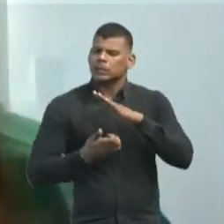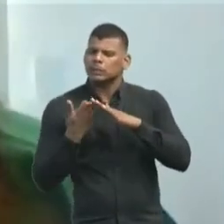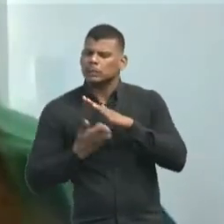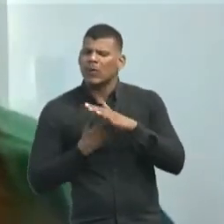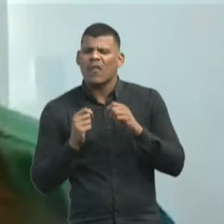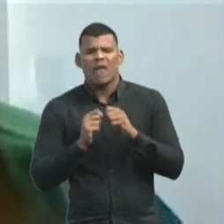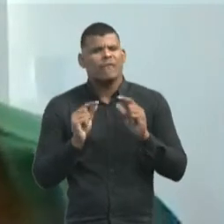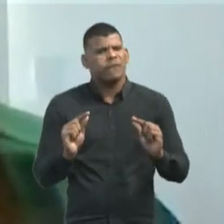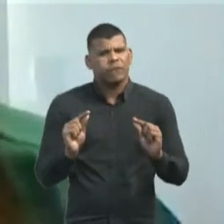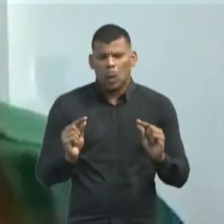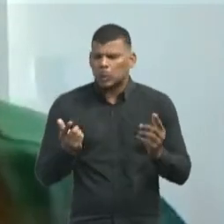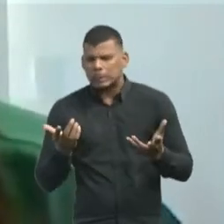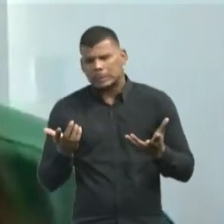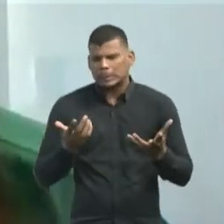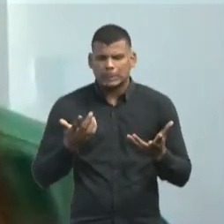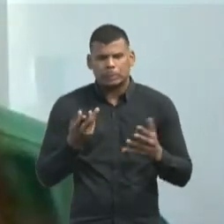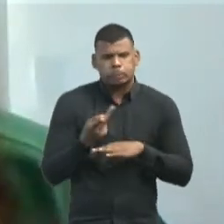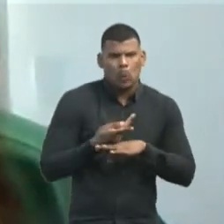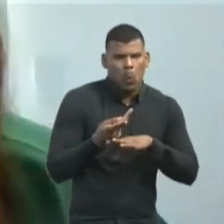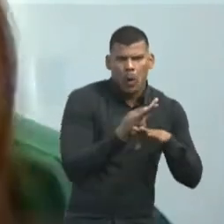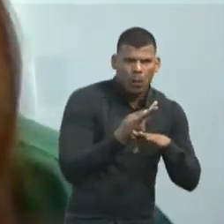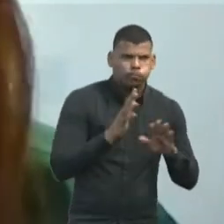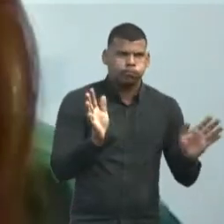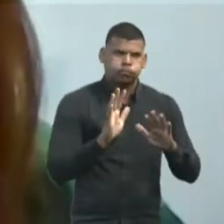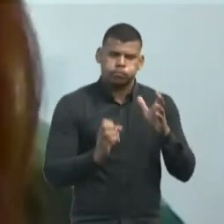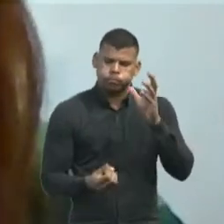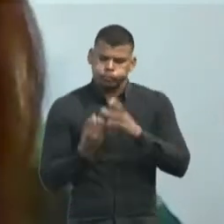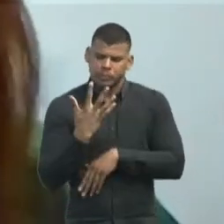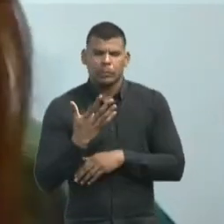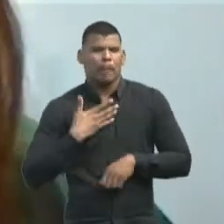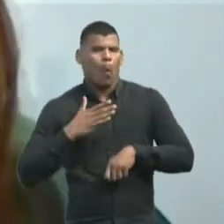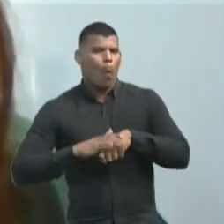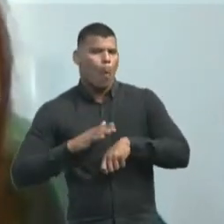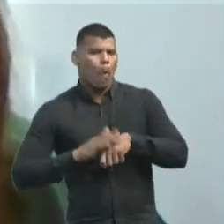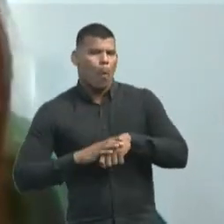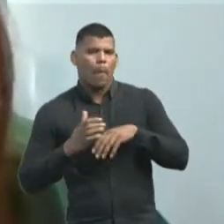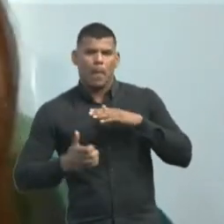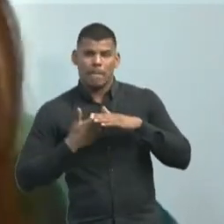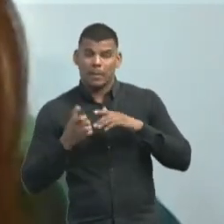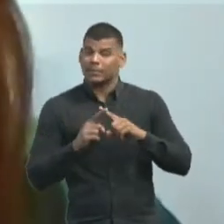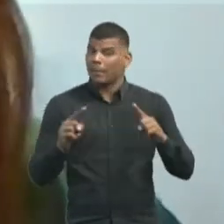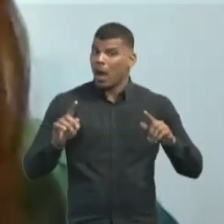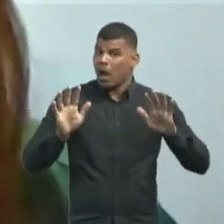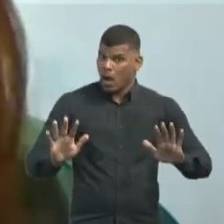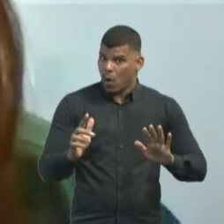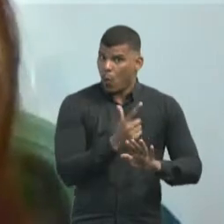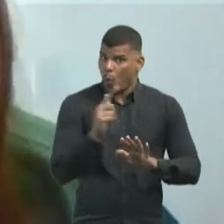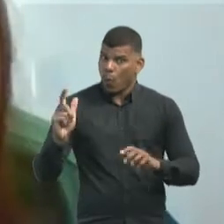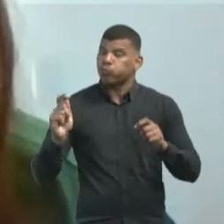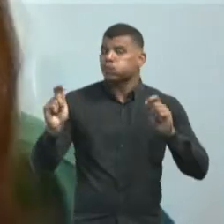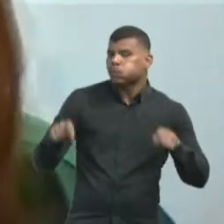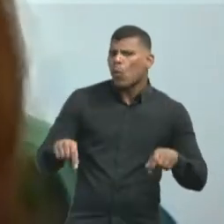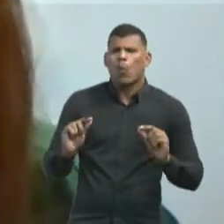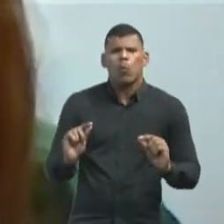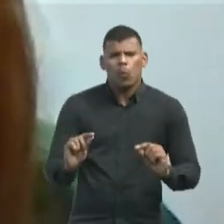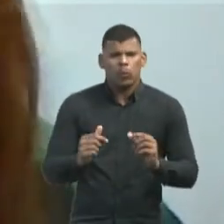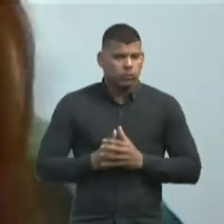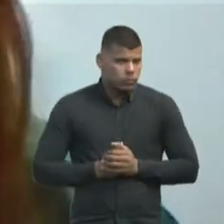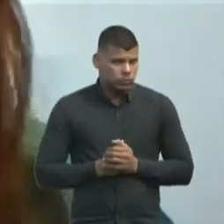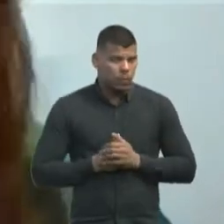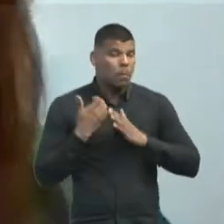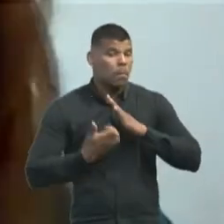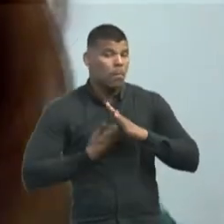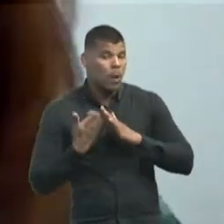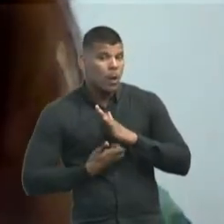surgindo também por necessidade. Mas há também as possibilidades que as empresas podem